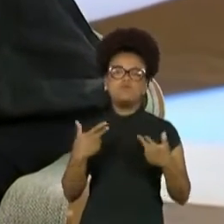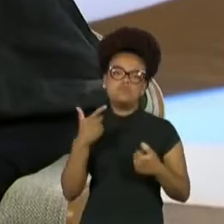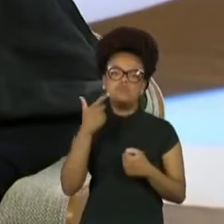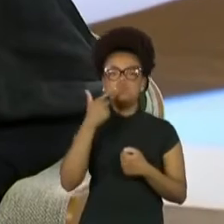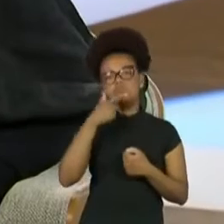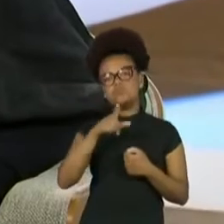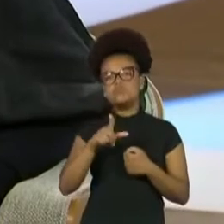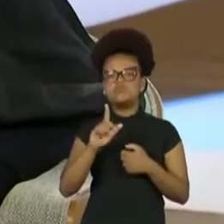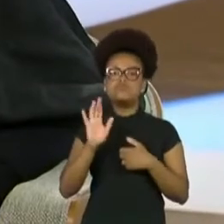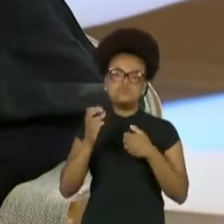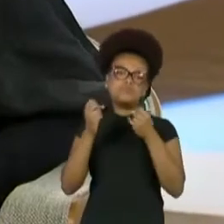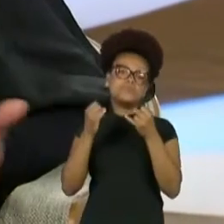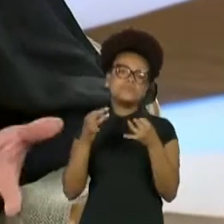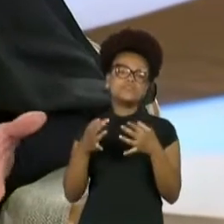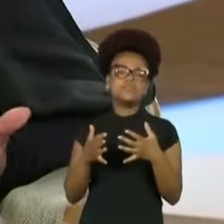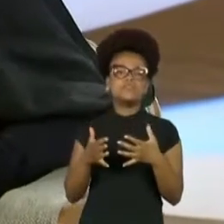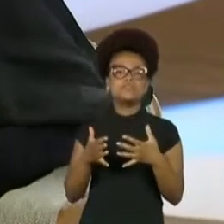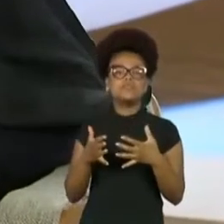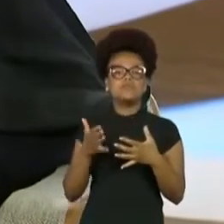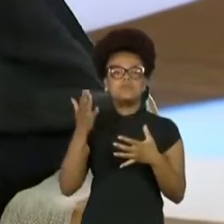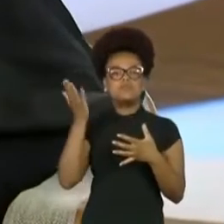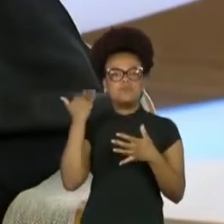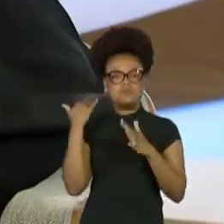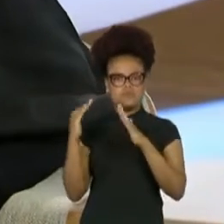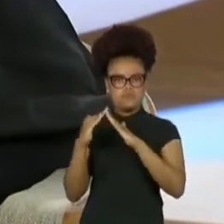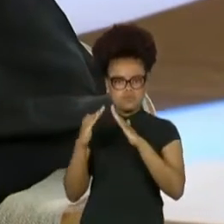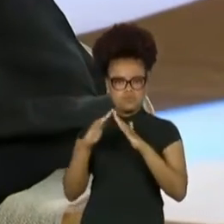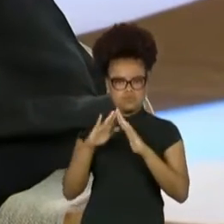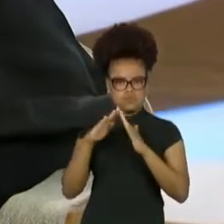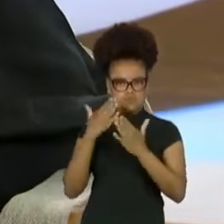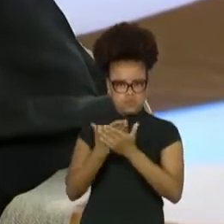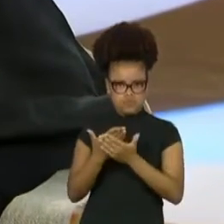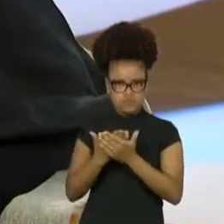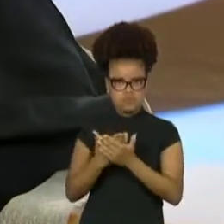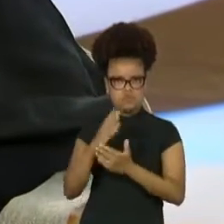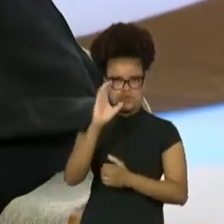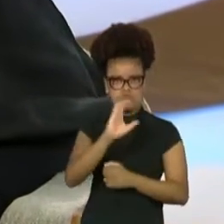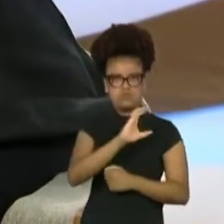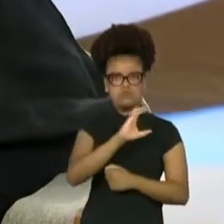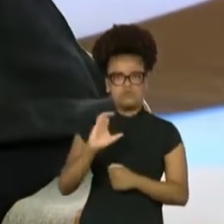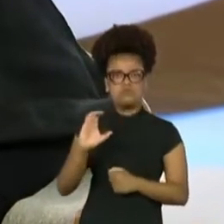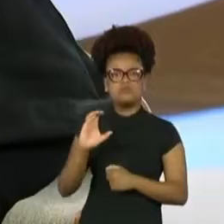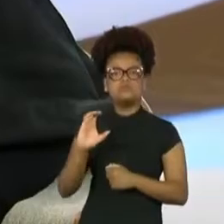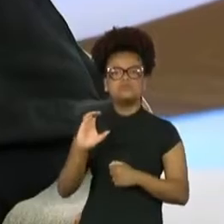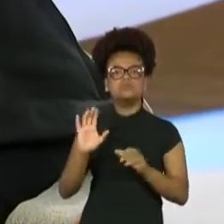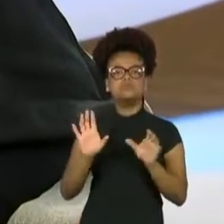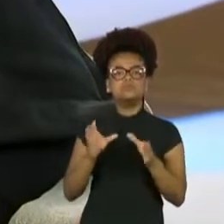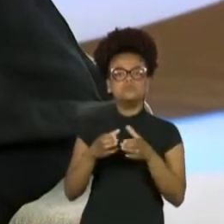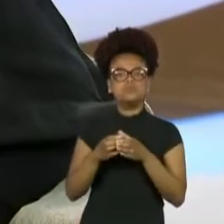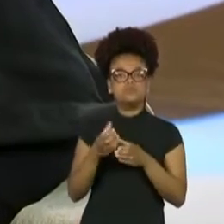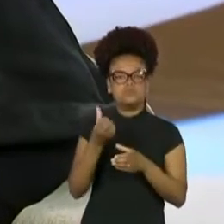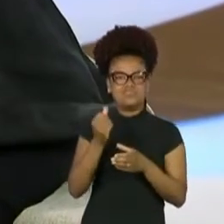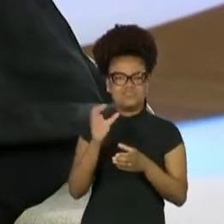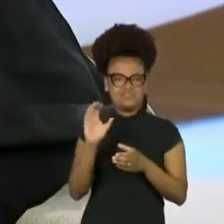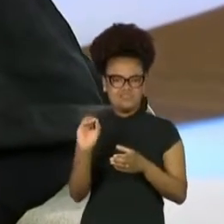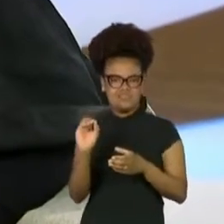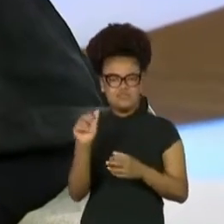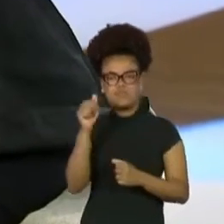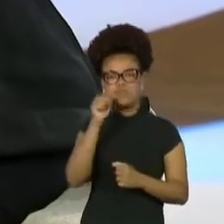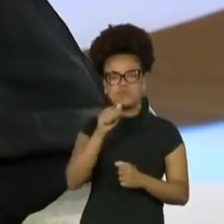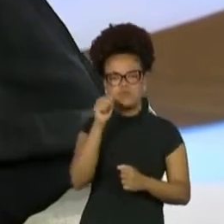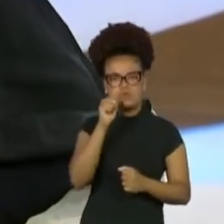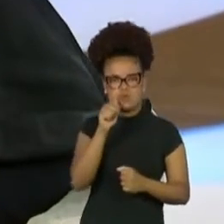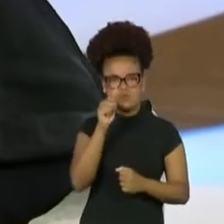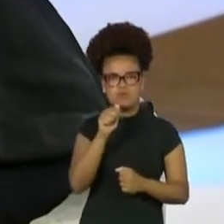quando eu estava no Colégio Interno, nós éramos 60 meninas. Eu sempre dizia, um dia eu